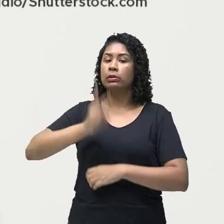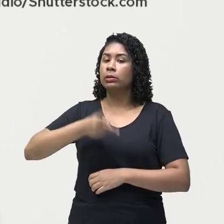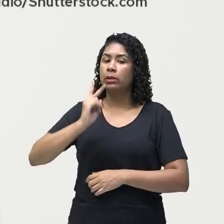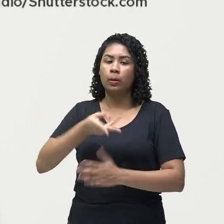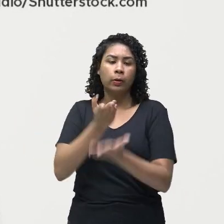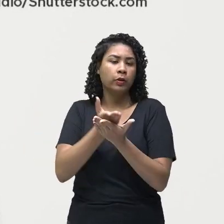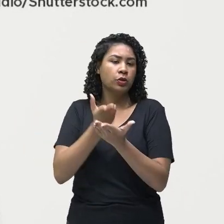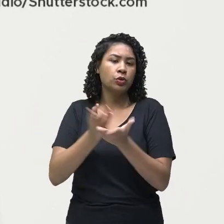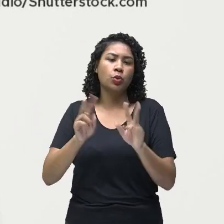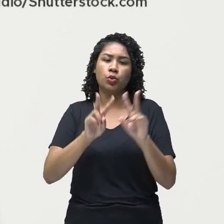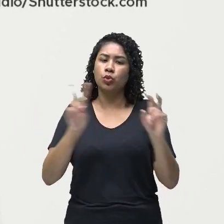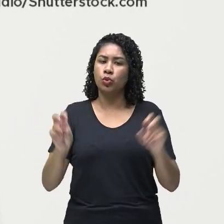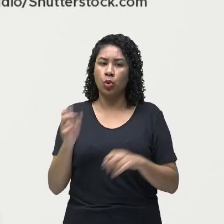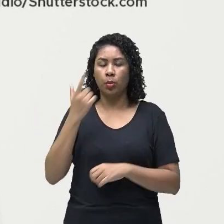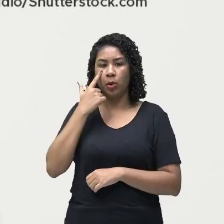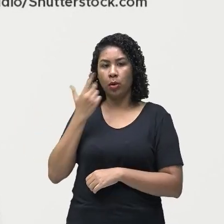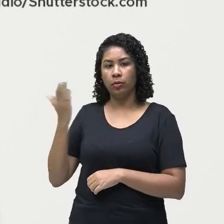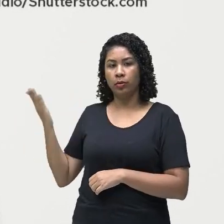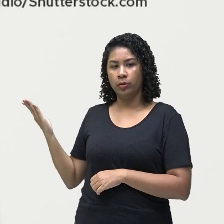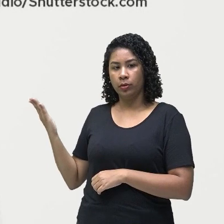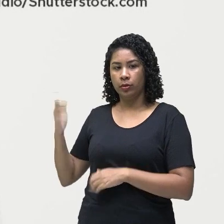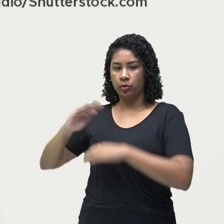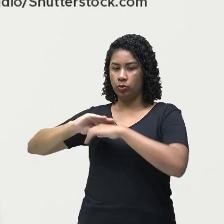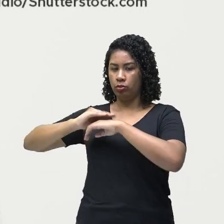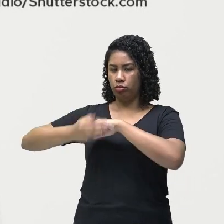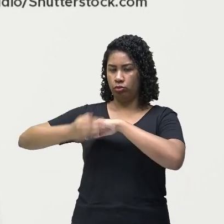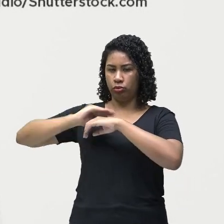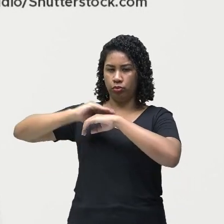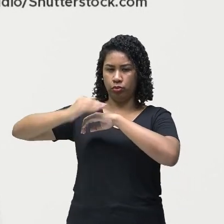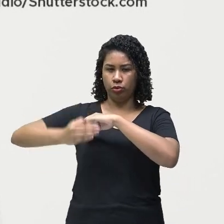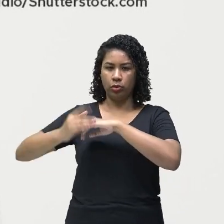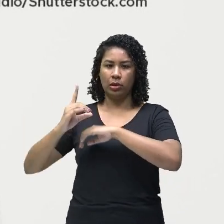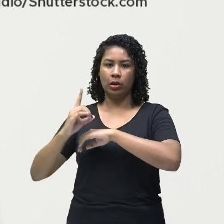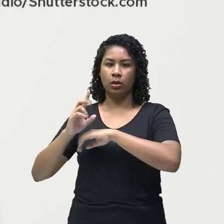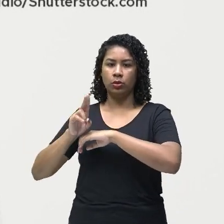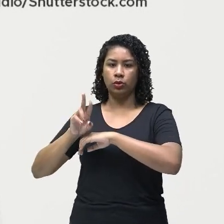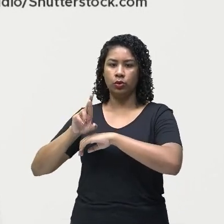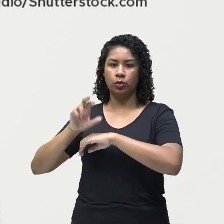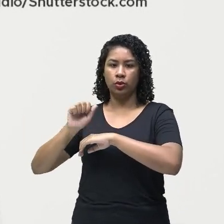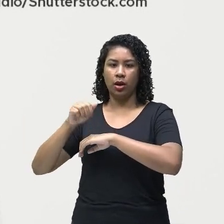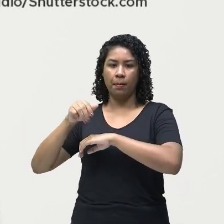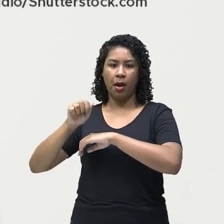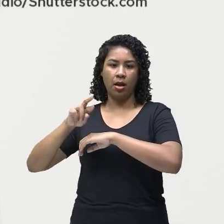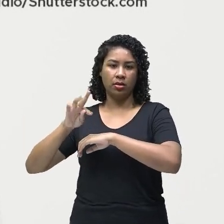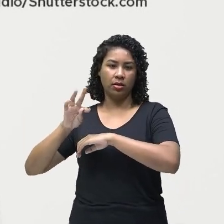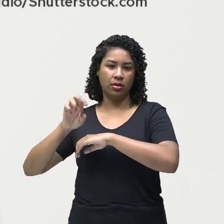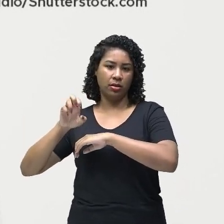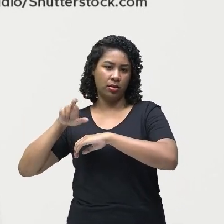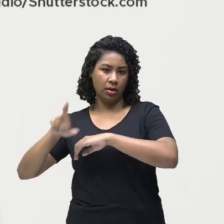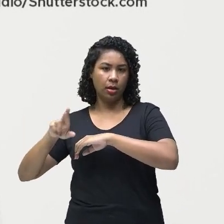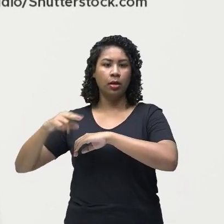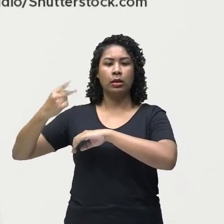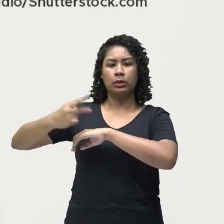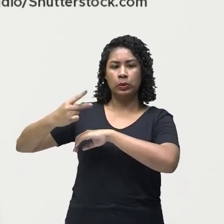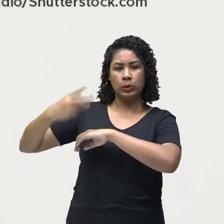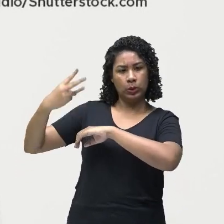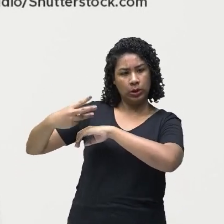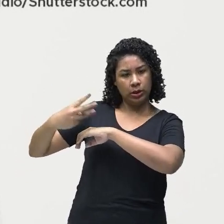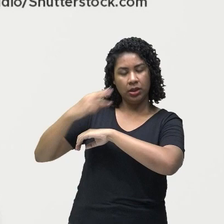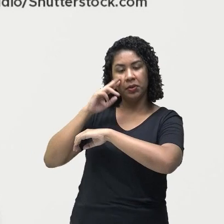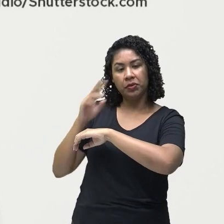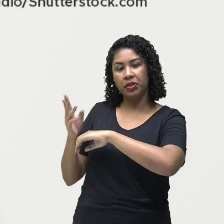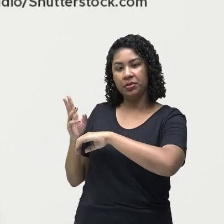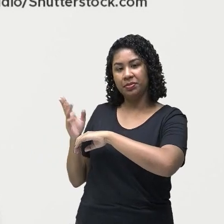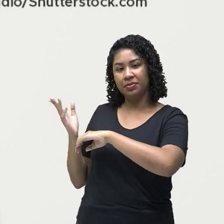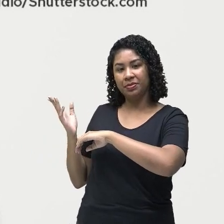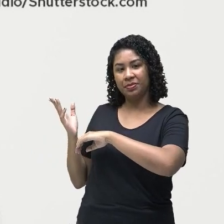ciências e biologia. O nome é a Duramater, a Aracnoide e a Piamater. Observem